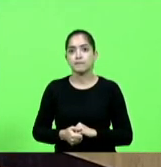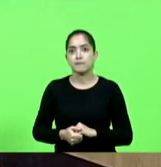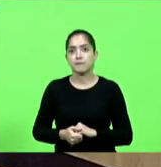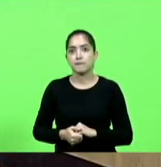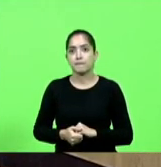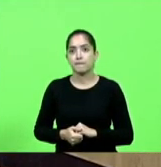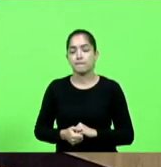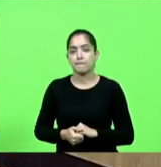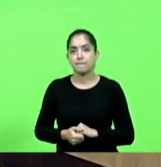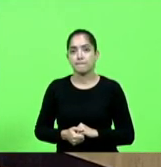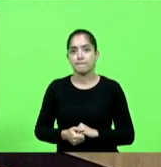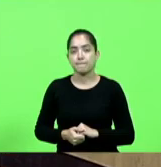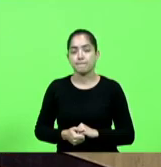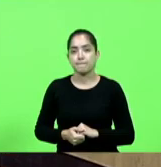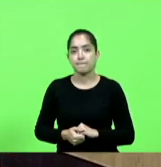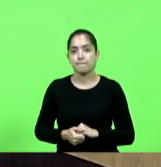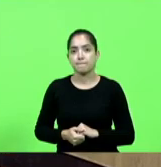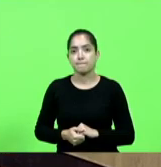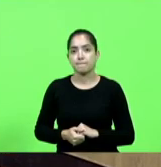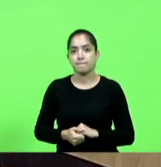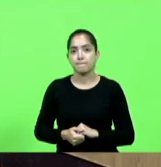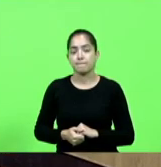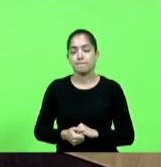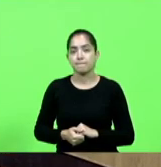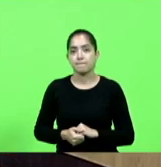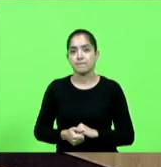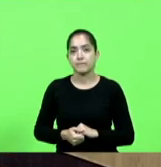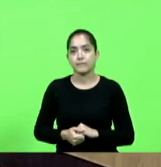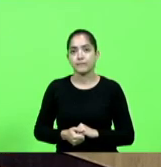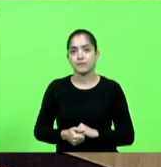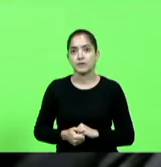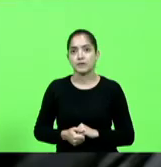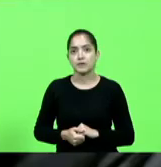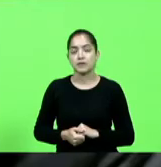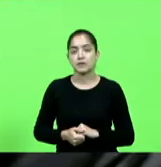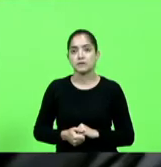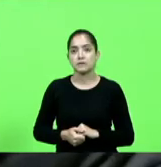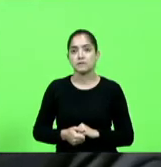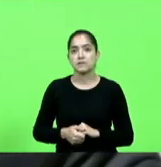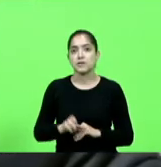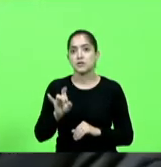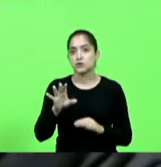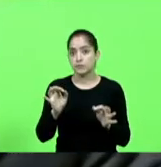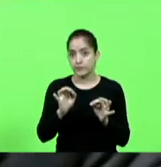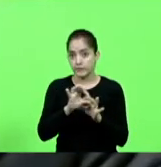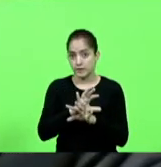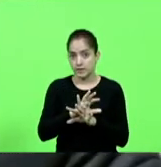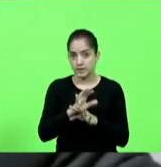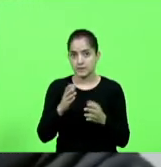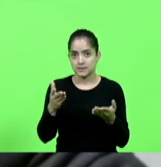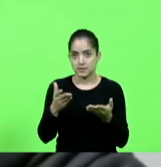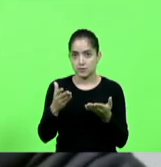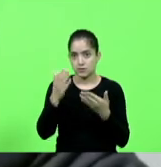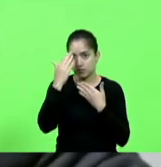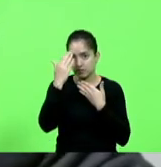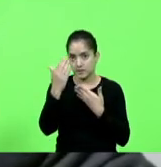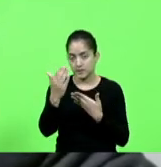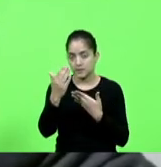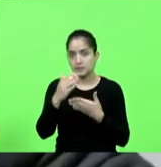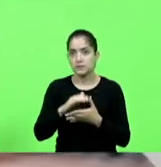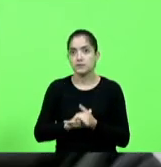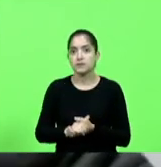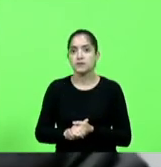mais um minuto deputado para concluir só para concluir senhor presidente obrigado pelo minuto